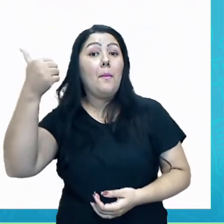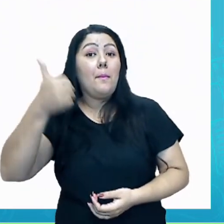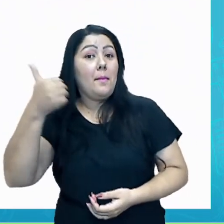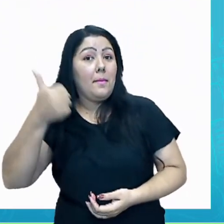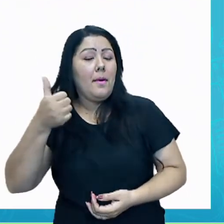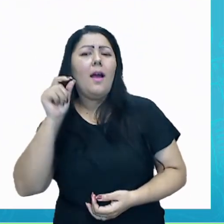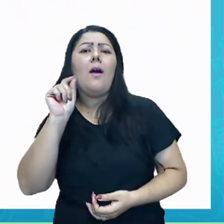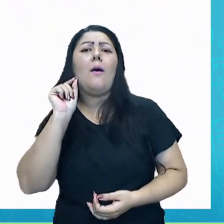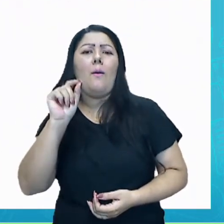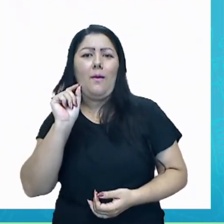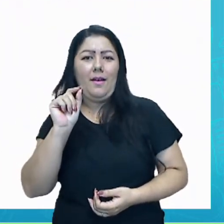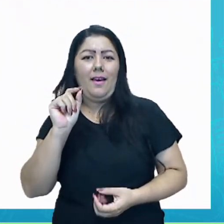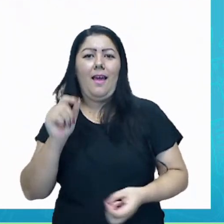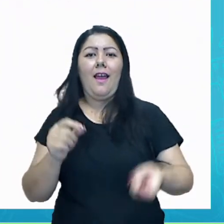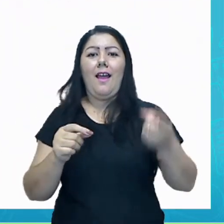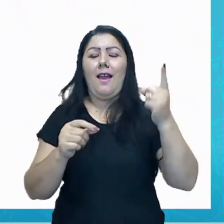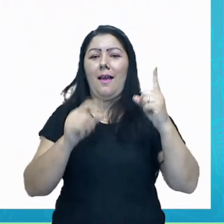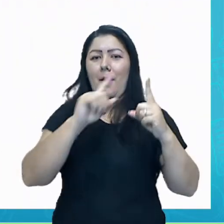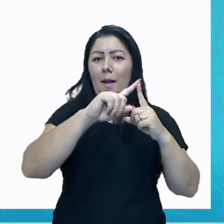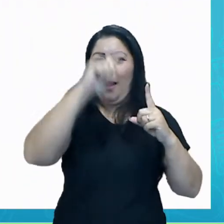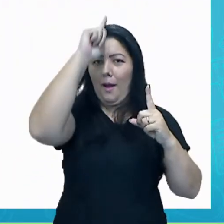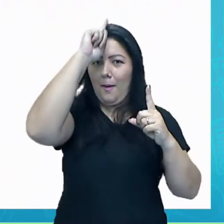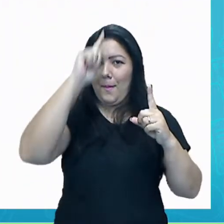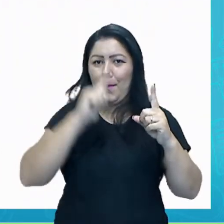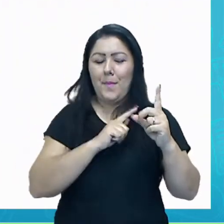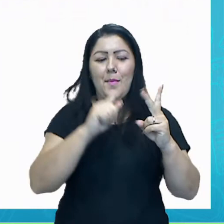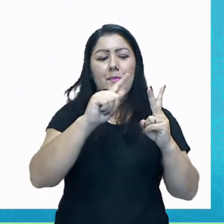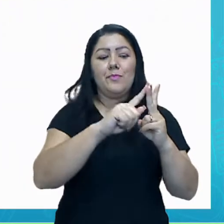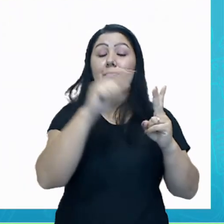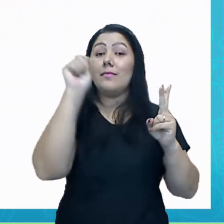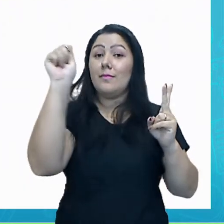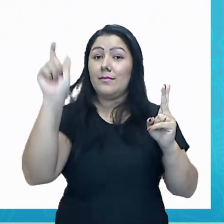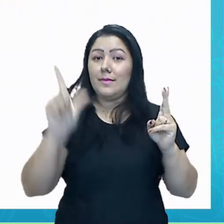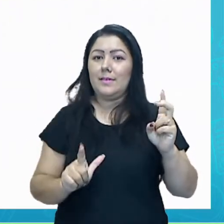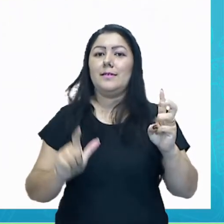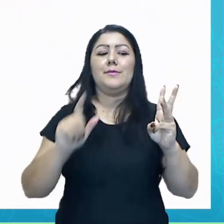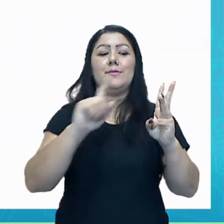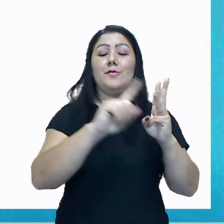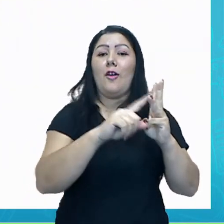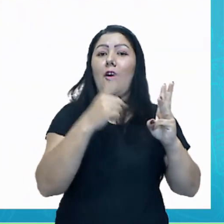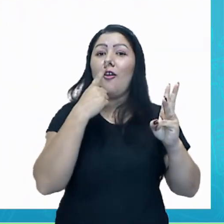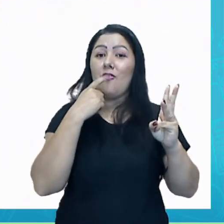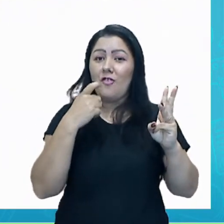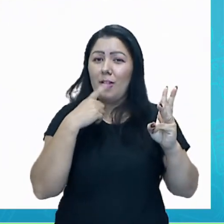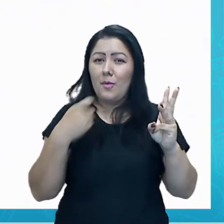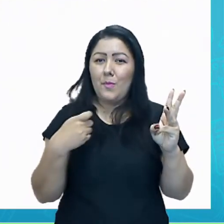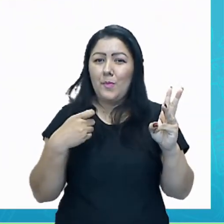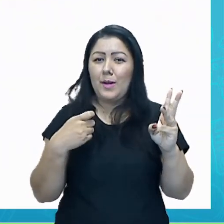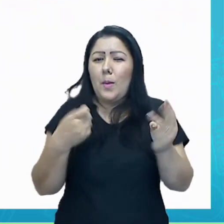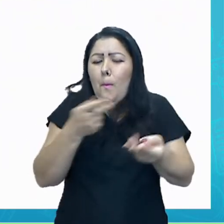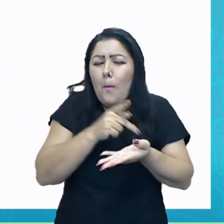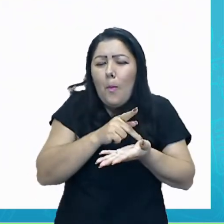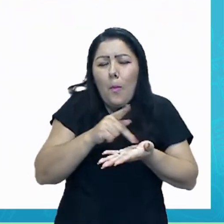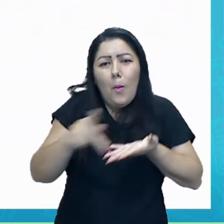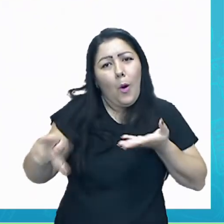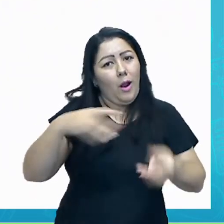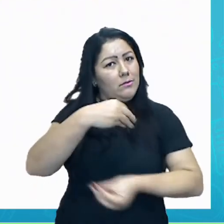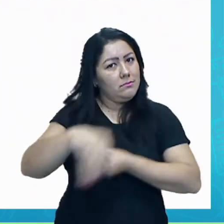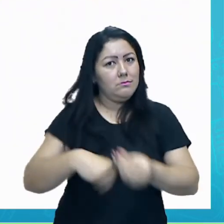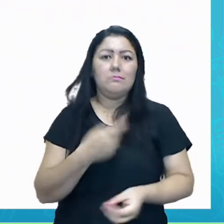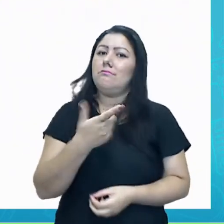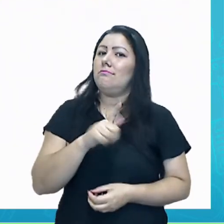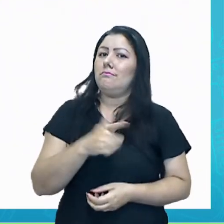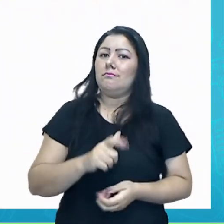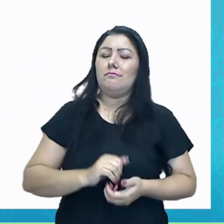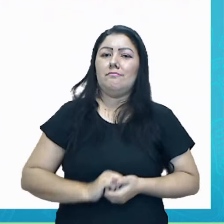e o vermelho, que são as cores primárias. Ou seja, elas são as cores puras, sem mistura. E a partir delas, são feitas